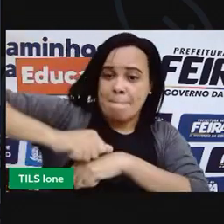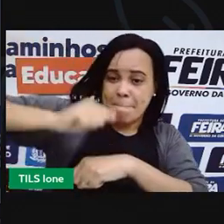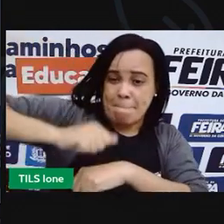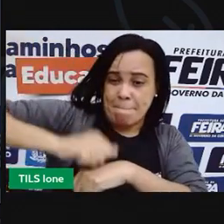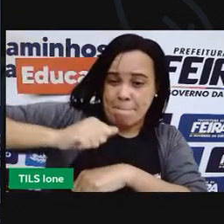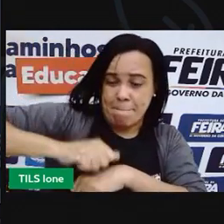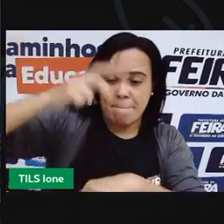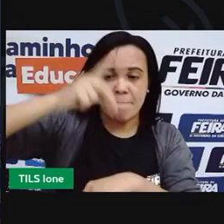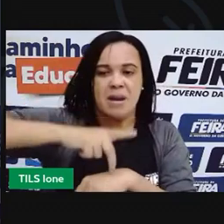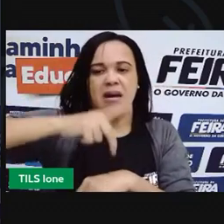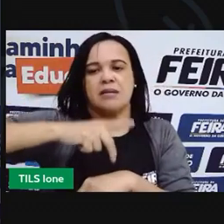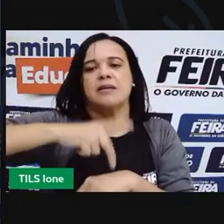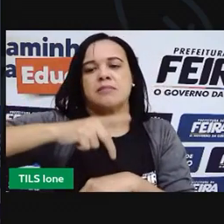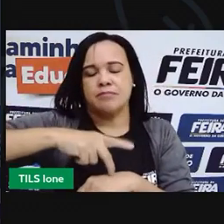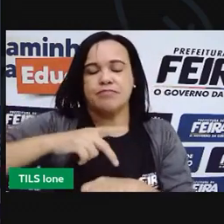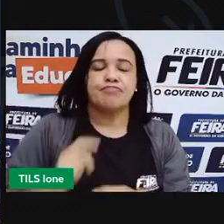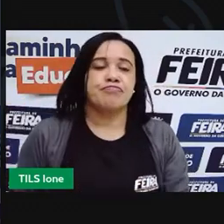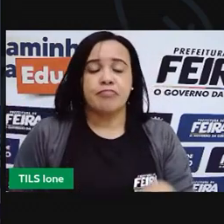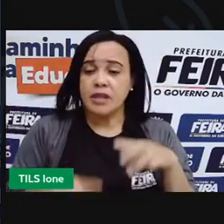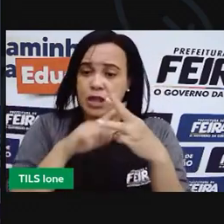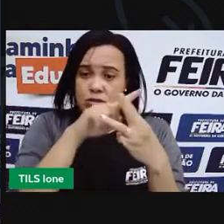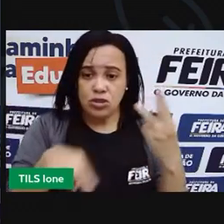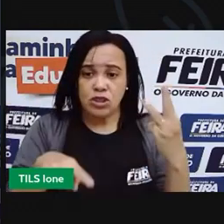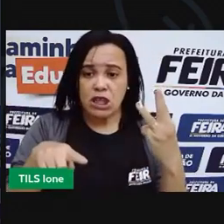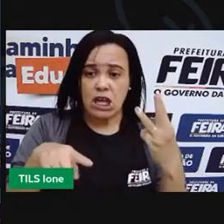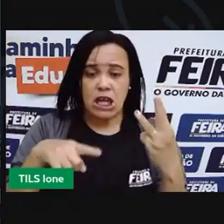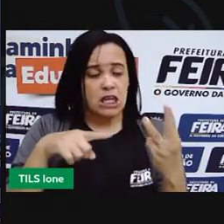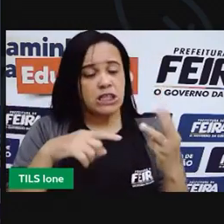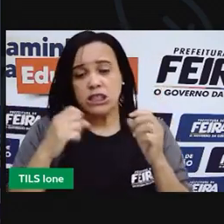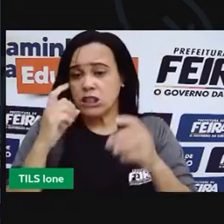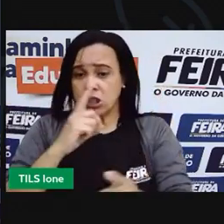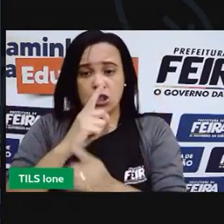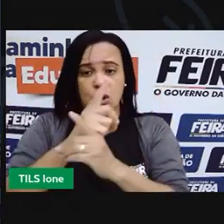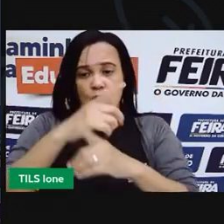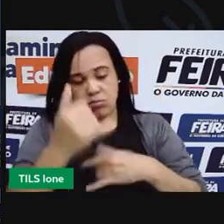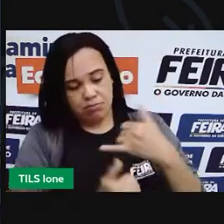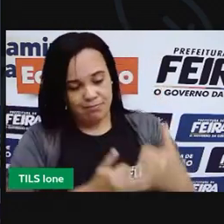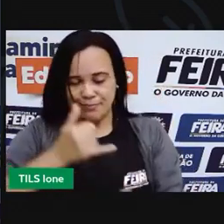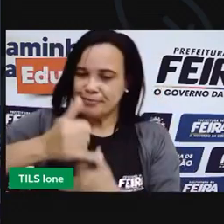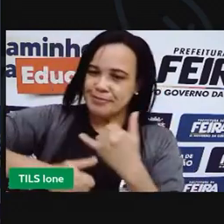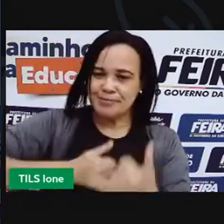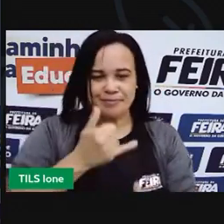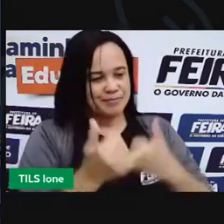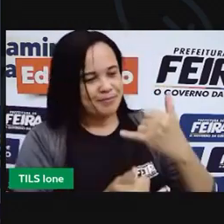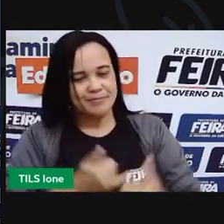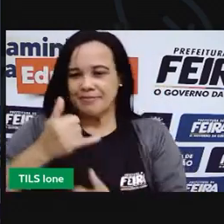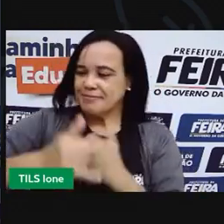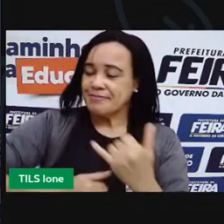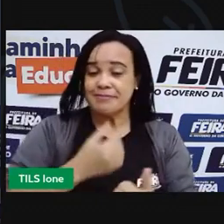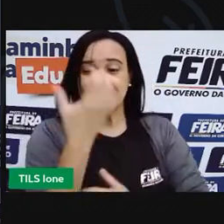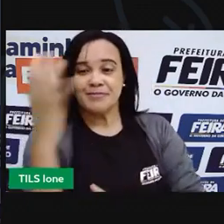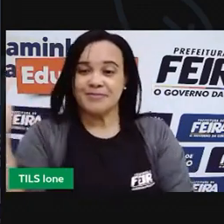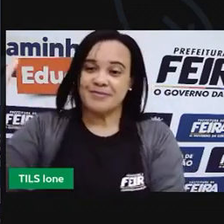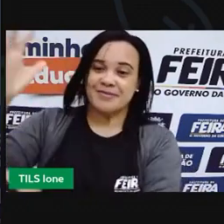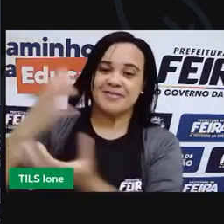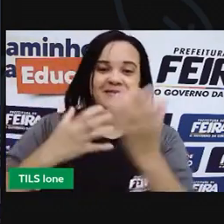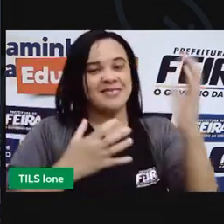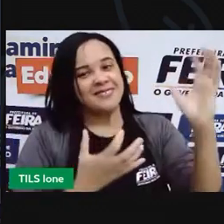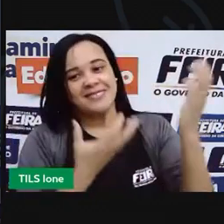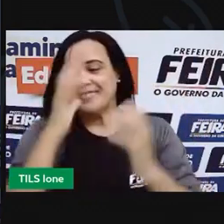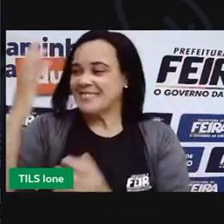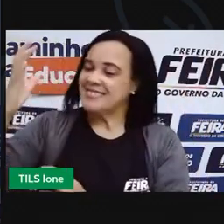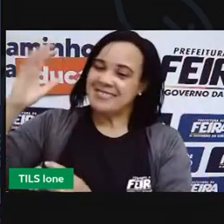esses três porquinhos foram se encontrar para brincar lá na floresta. Os três porquinhos, os três